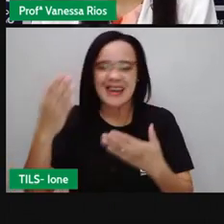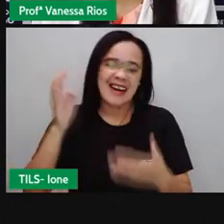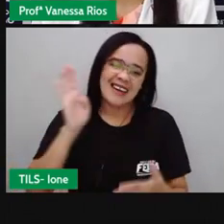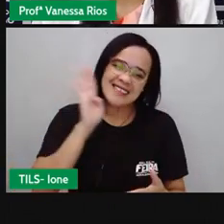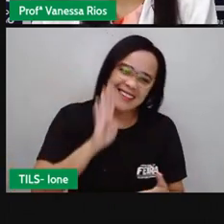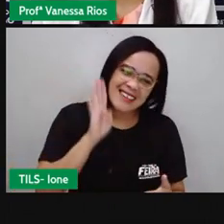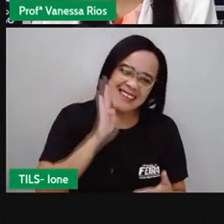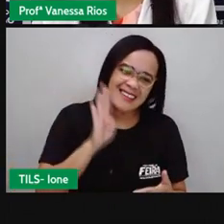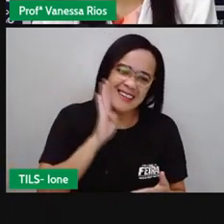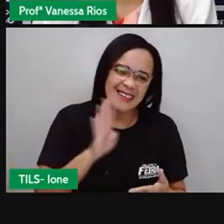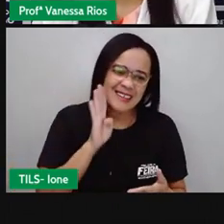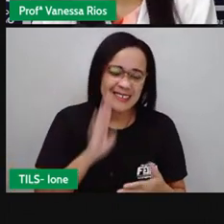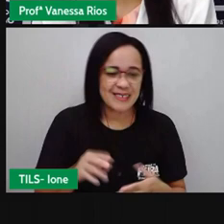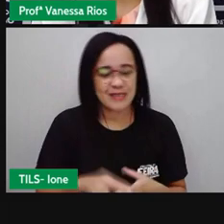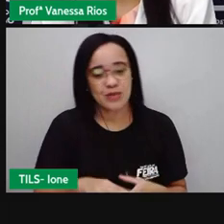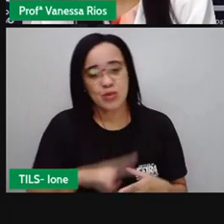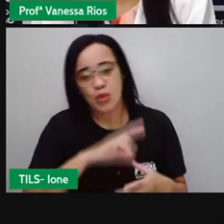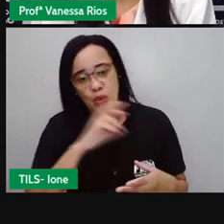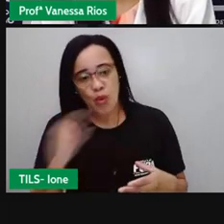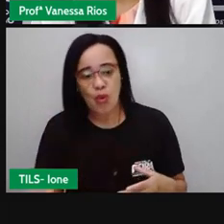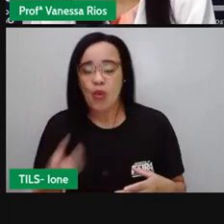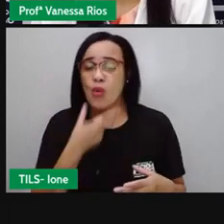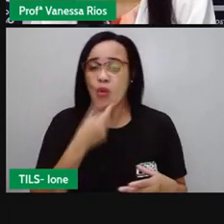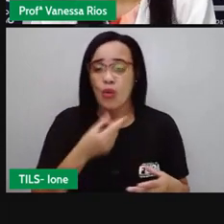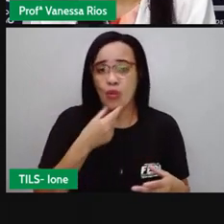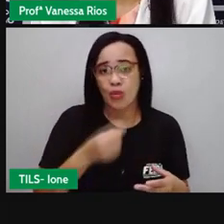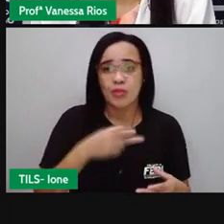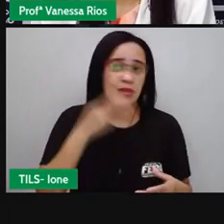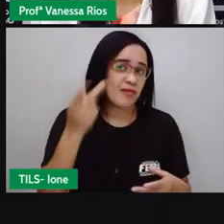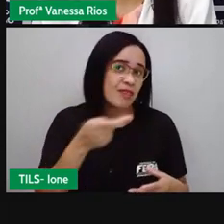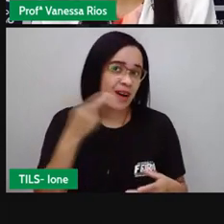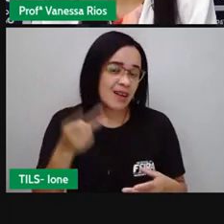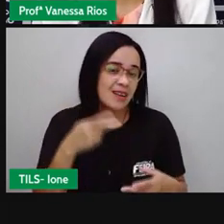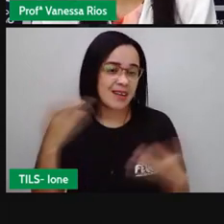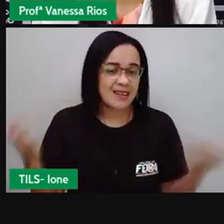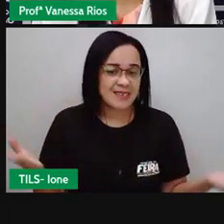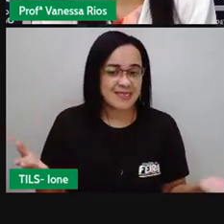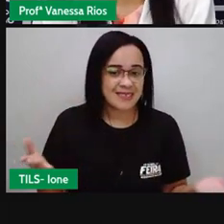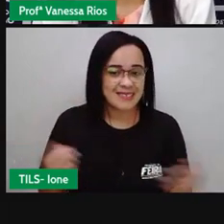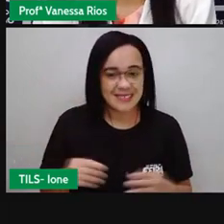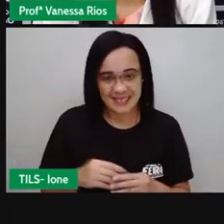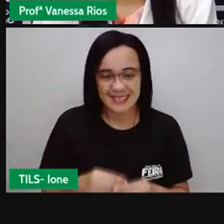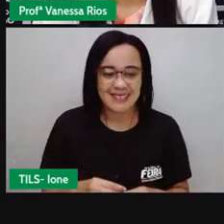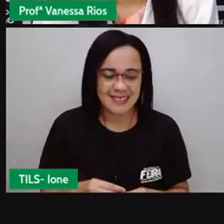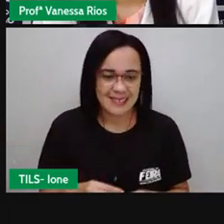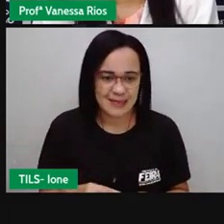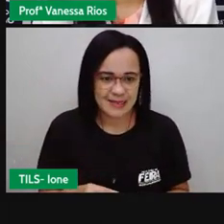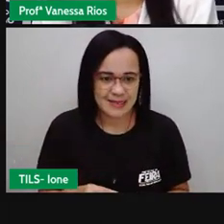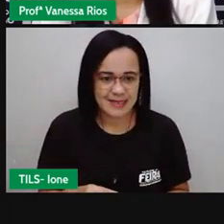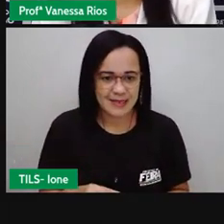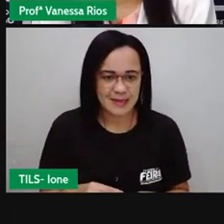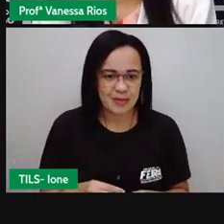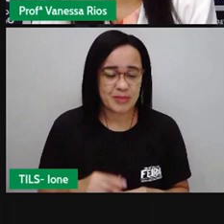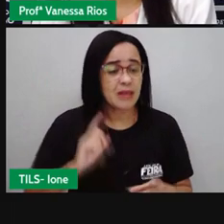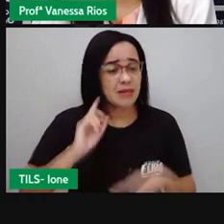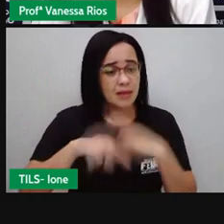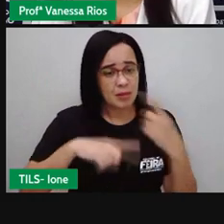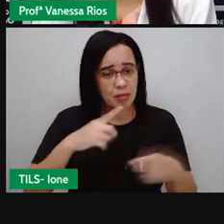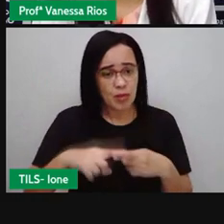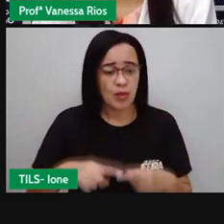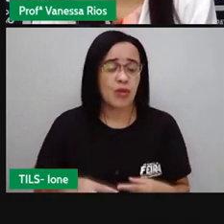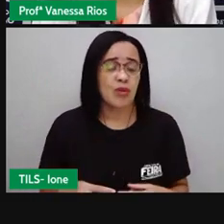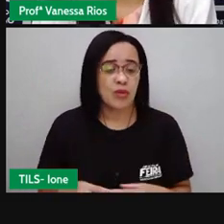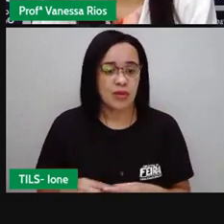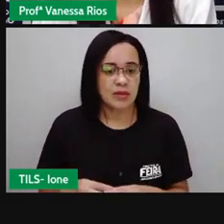garotos dizem hoje em dia quando gostam do presente ou não querem magoar o verbo. Depois começou a